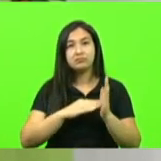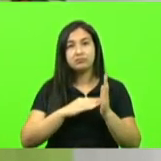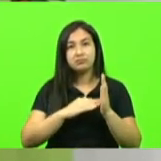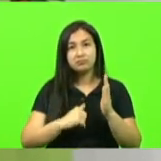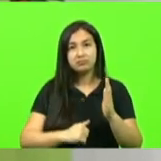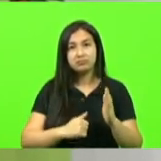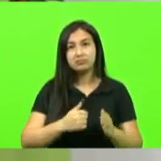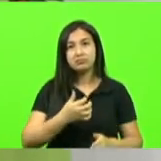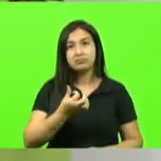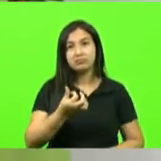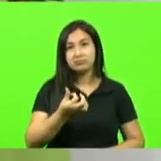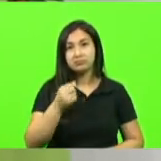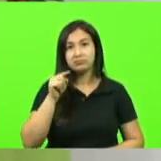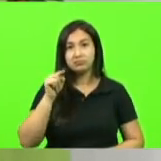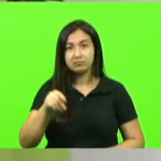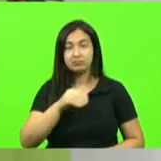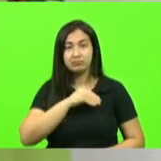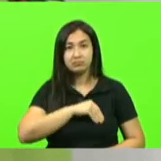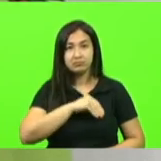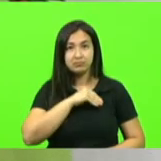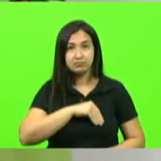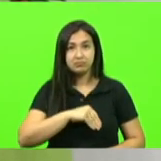e acima de 1.200